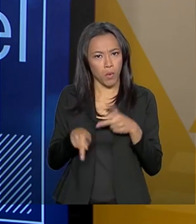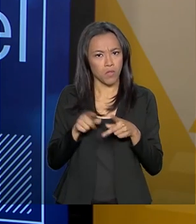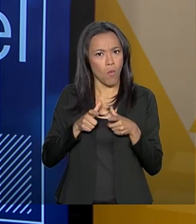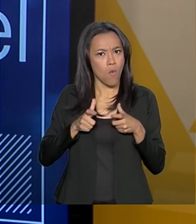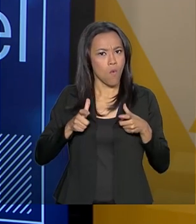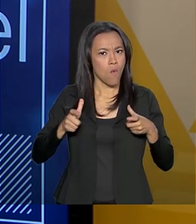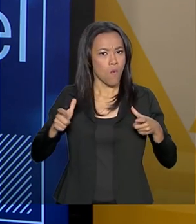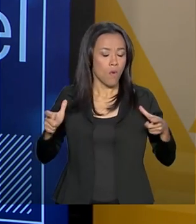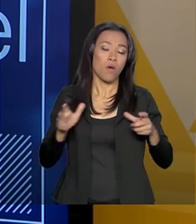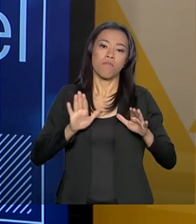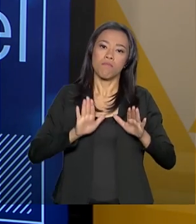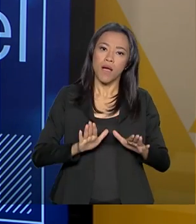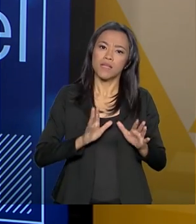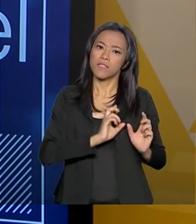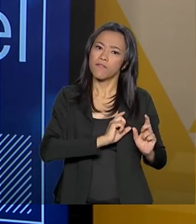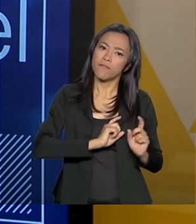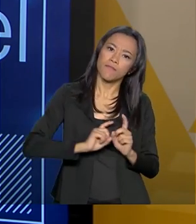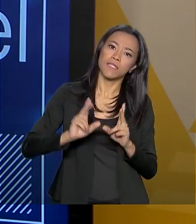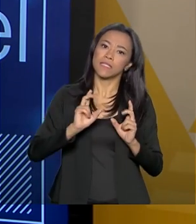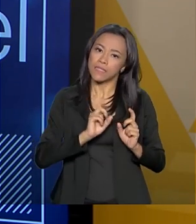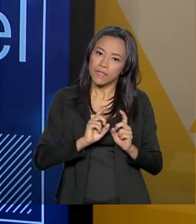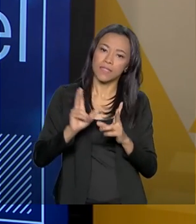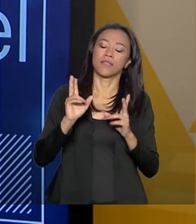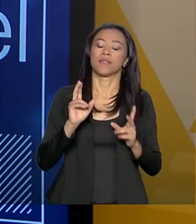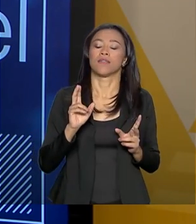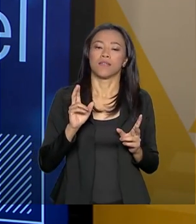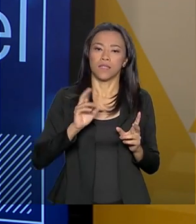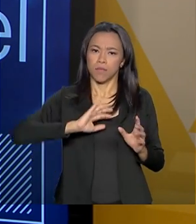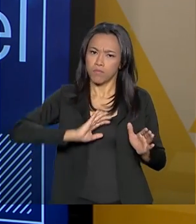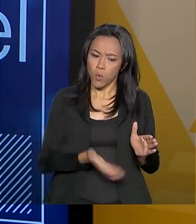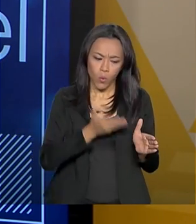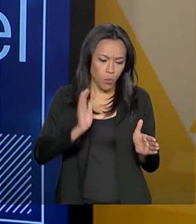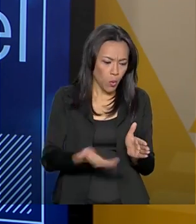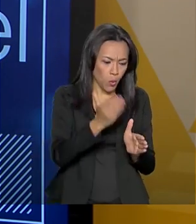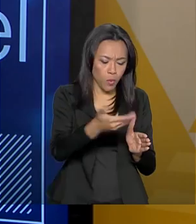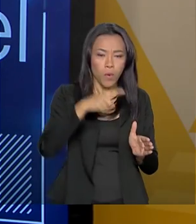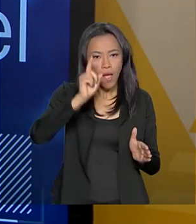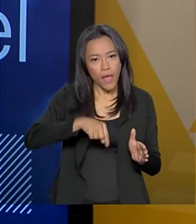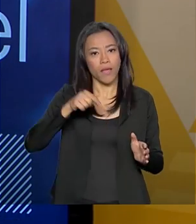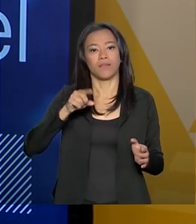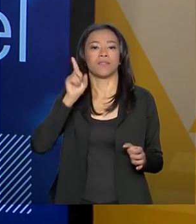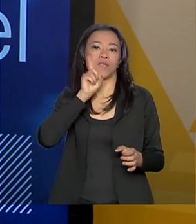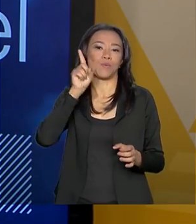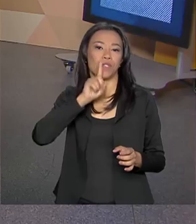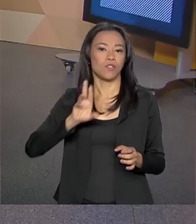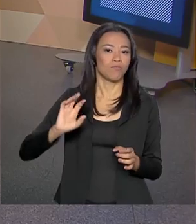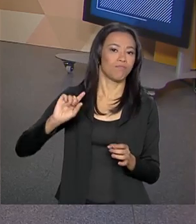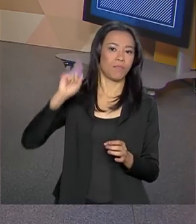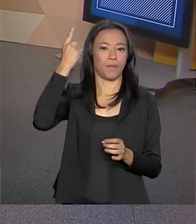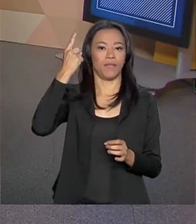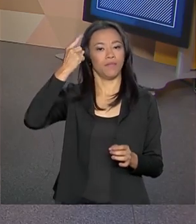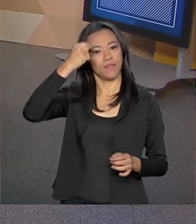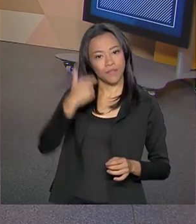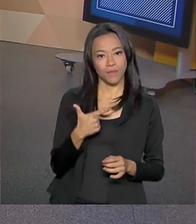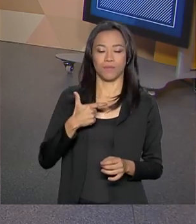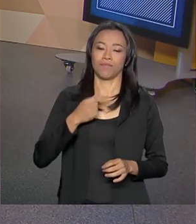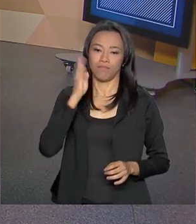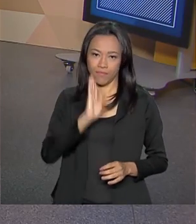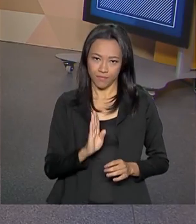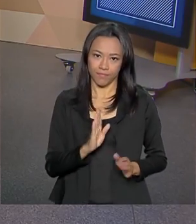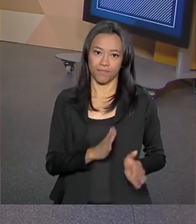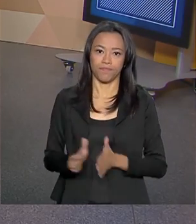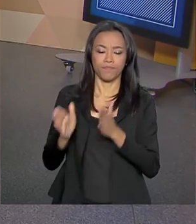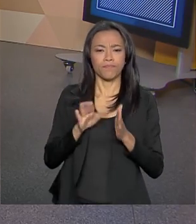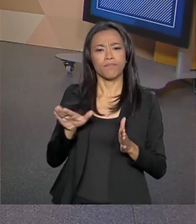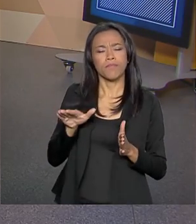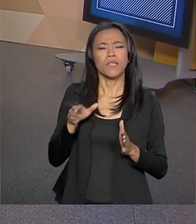a parte exportável, os grandes produtores são Estados Unidos e Brasil. Agora, a Embrapa tem essa expertise em ciência